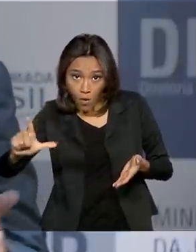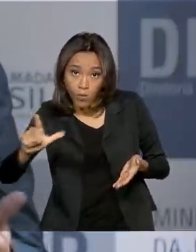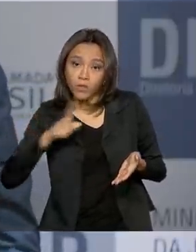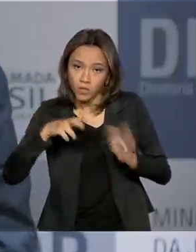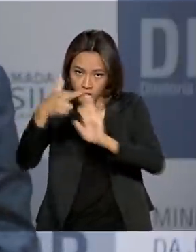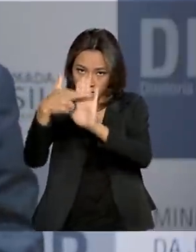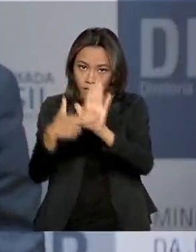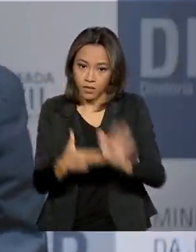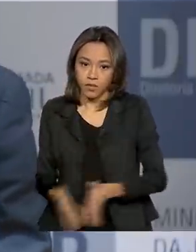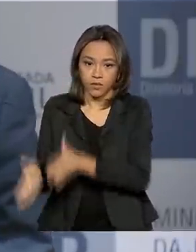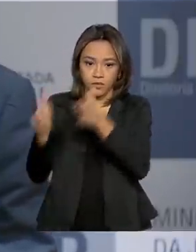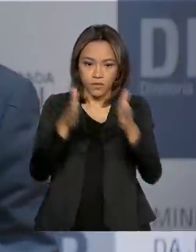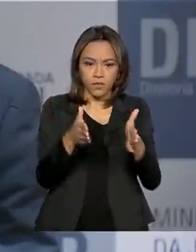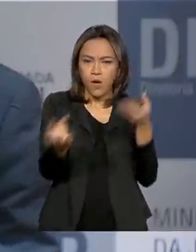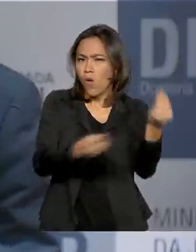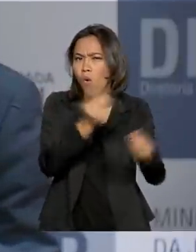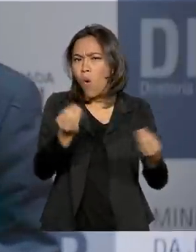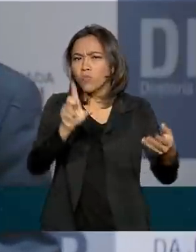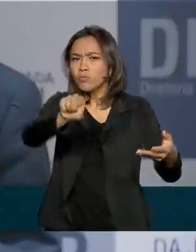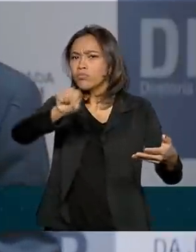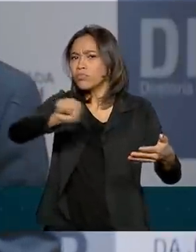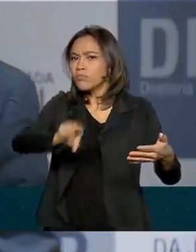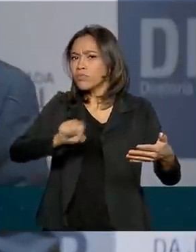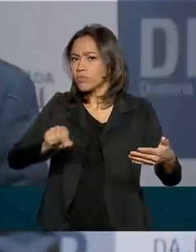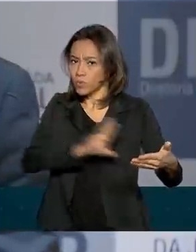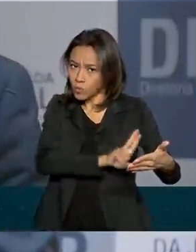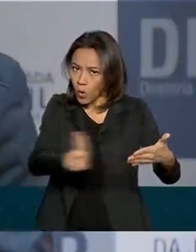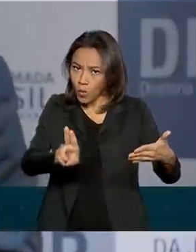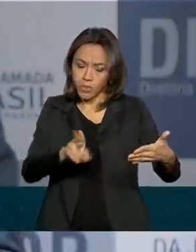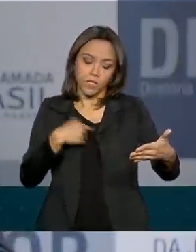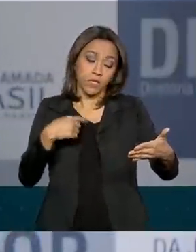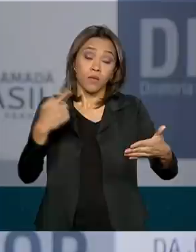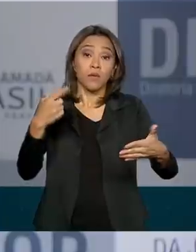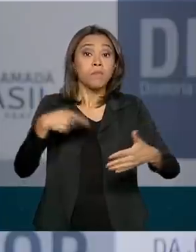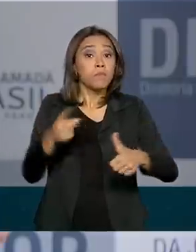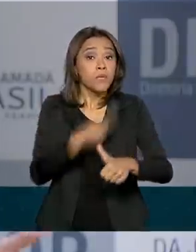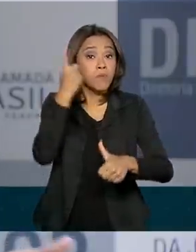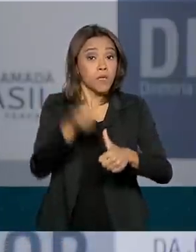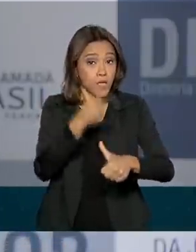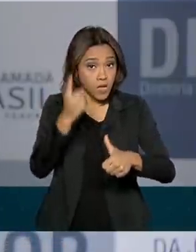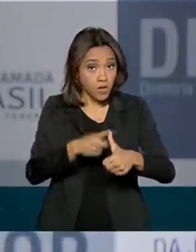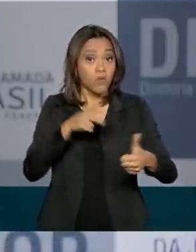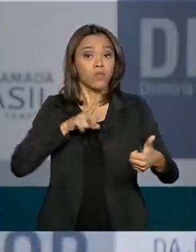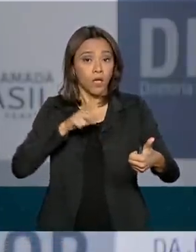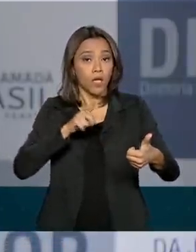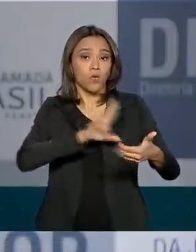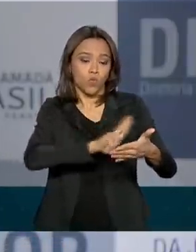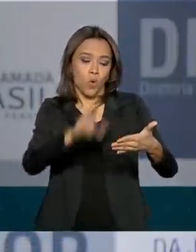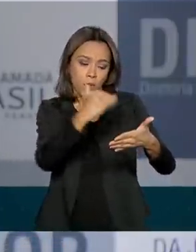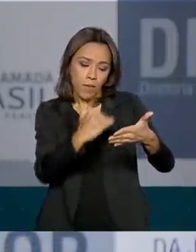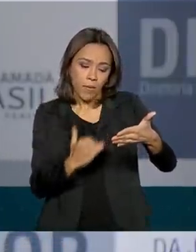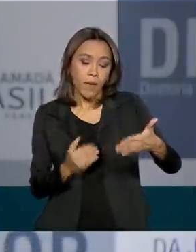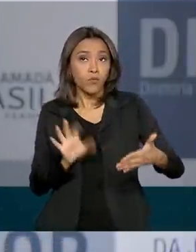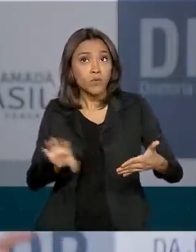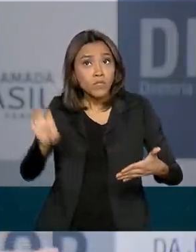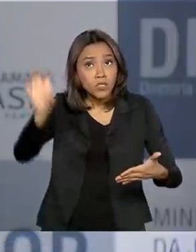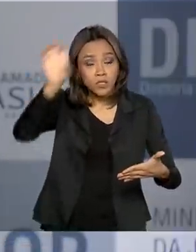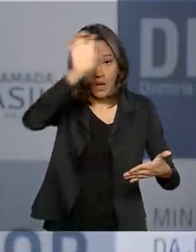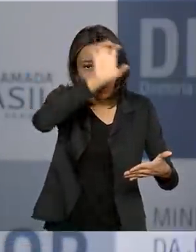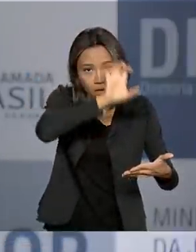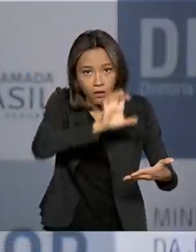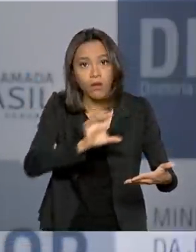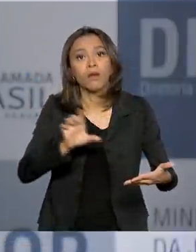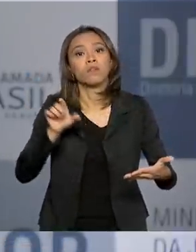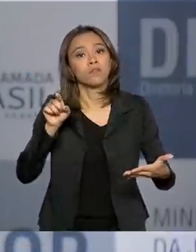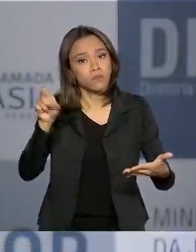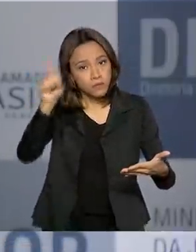chegamos a esses nomes? Iniciamos consultas, as listas estaduais que já existem, essas listas muitas